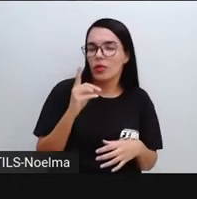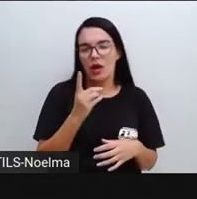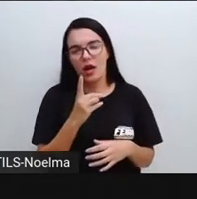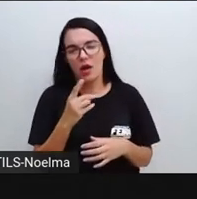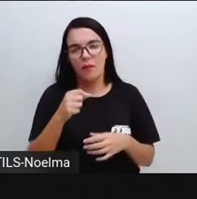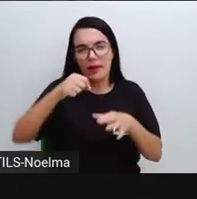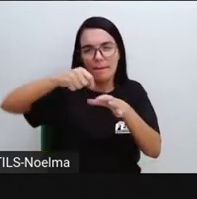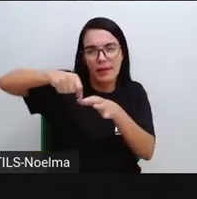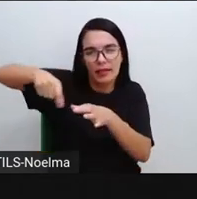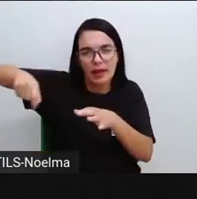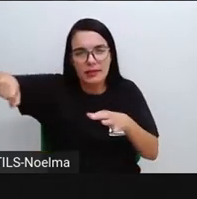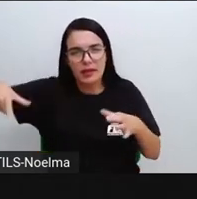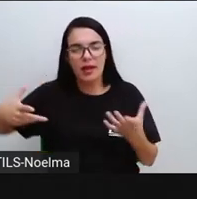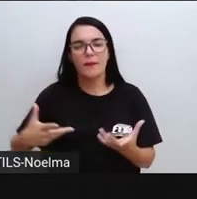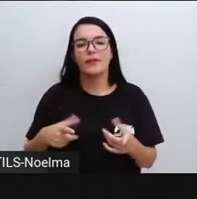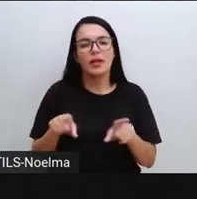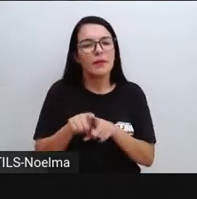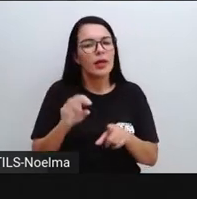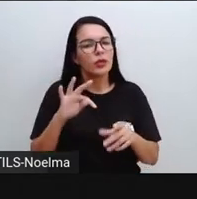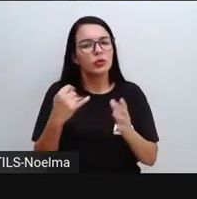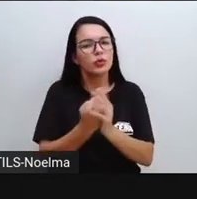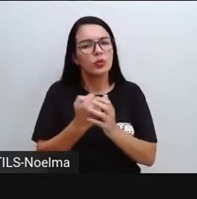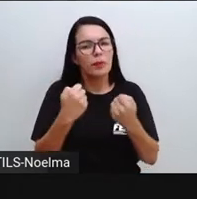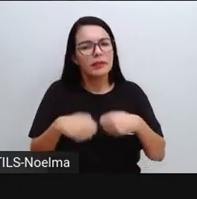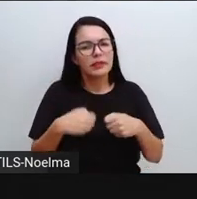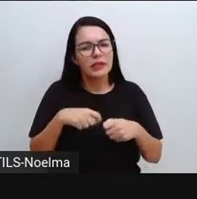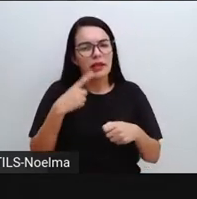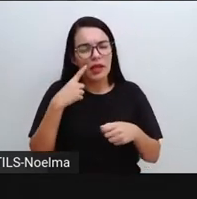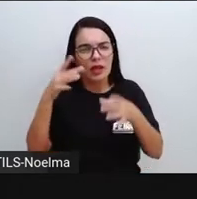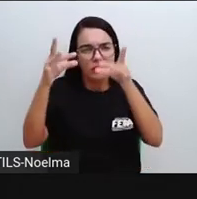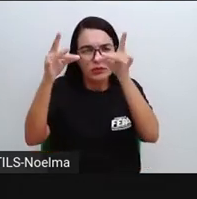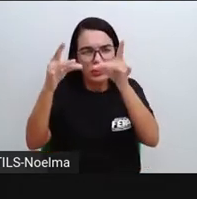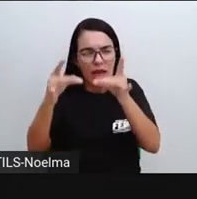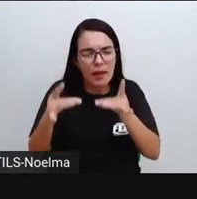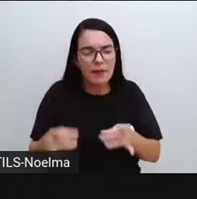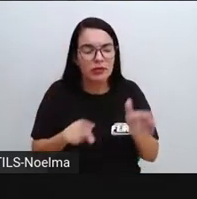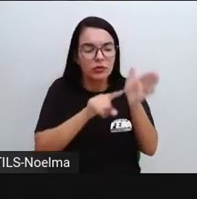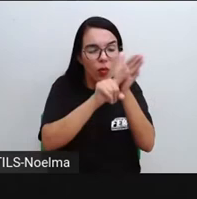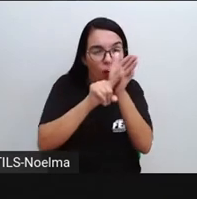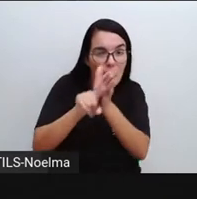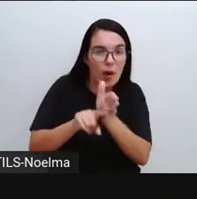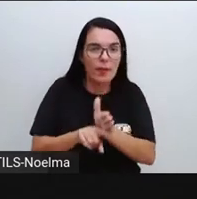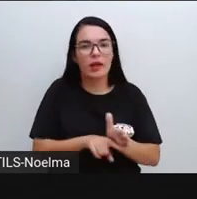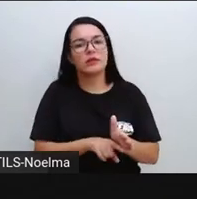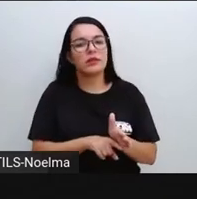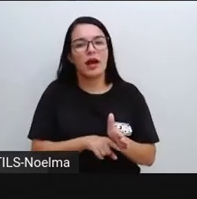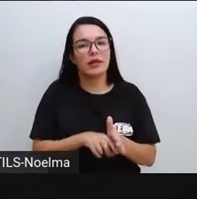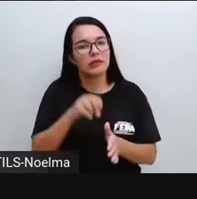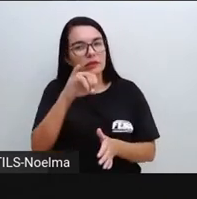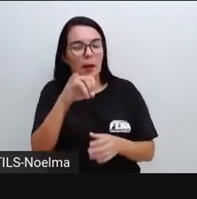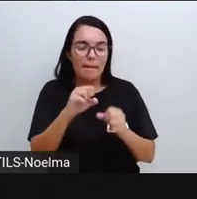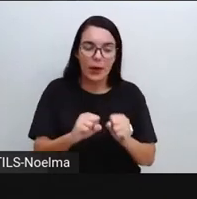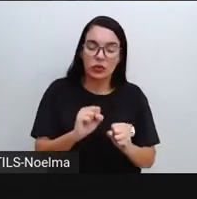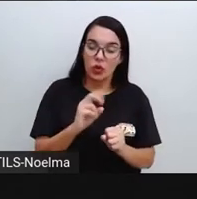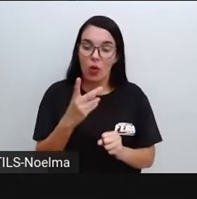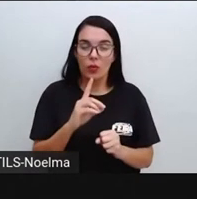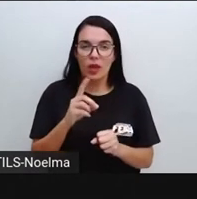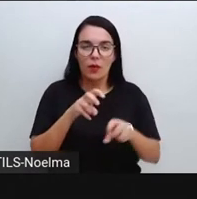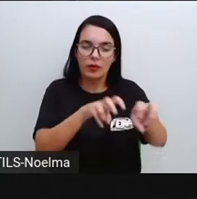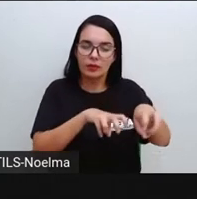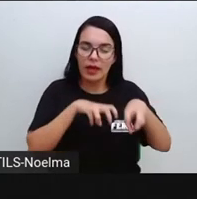vão ser analisados, né? Vamos dizer que são os fatores condicionantes para o desenvolvimento da